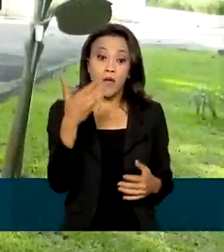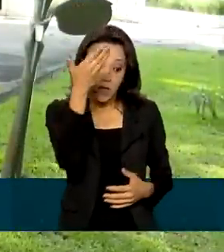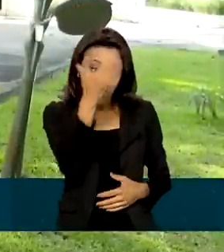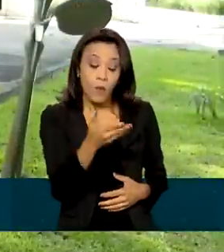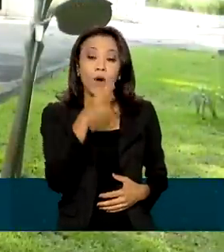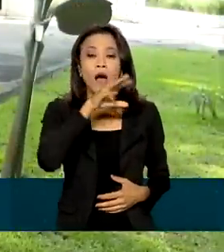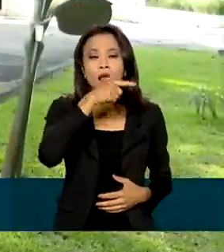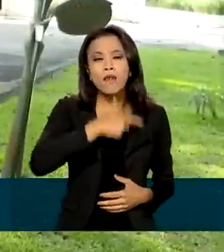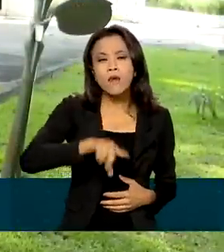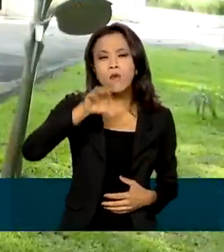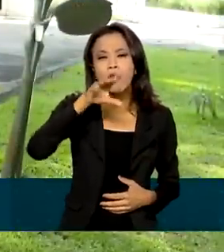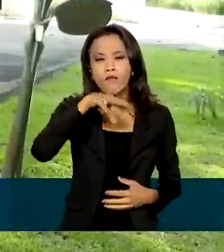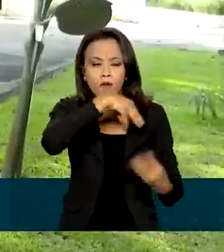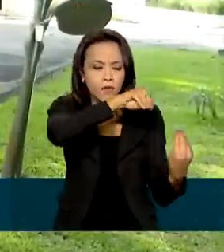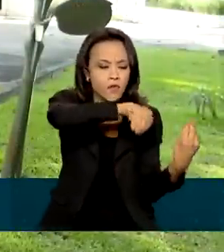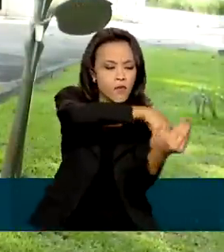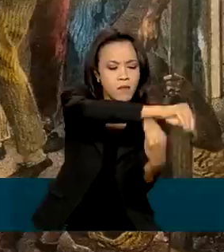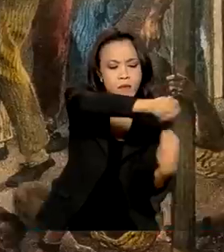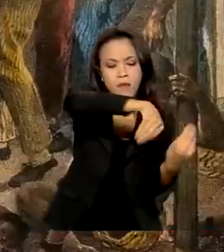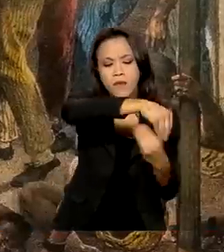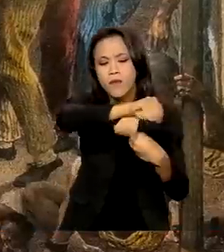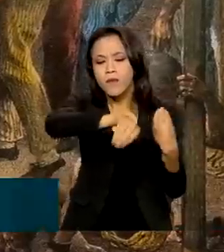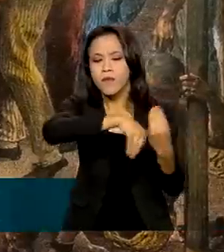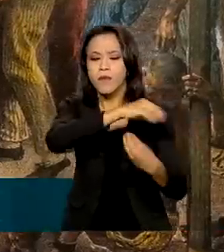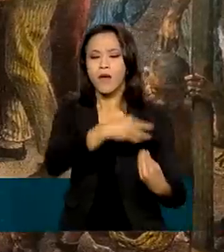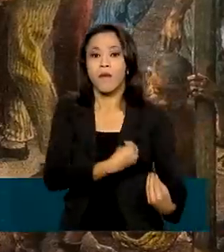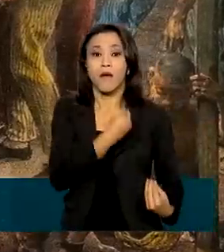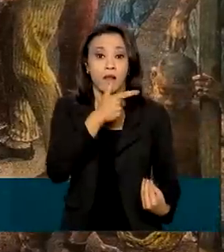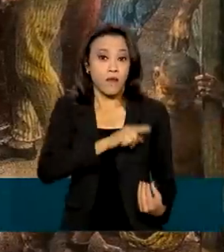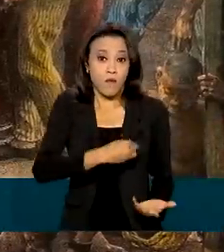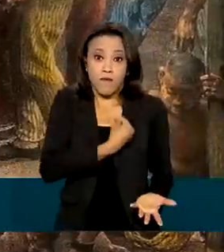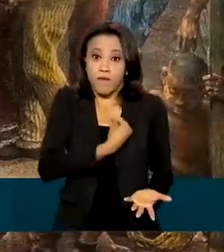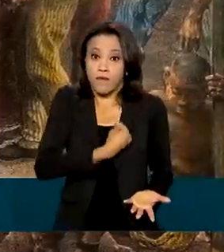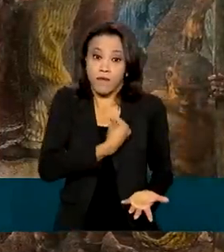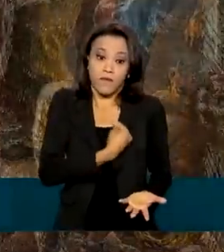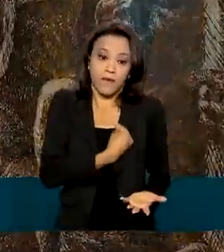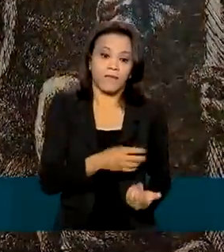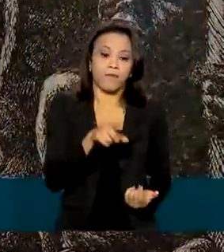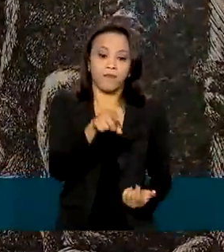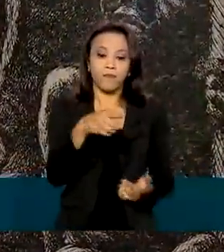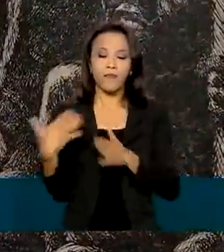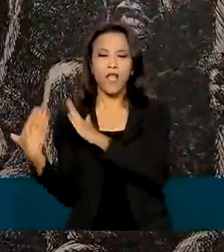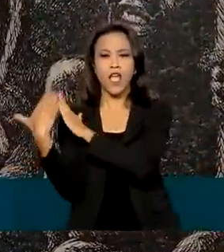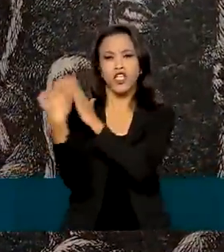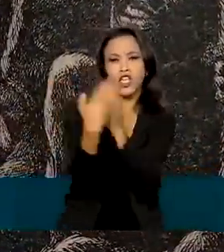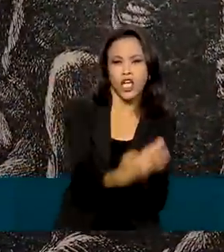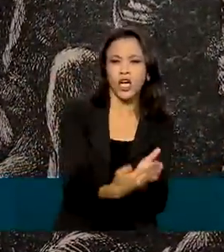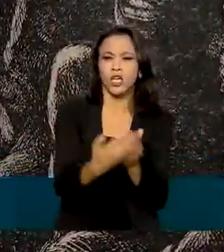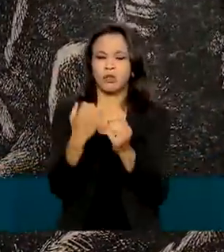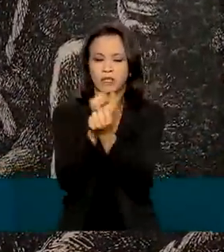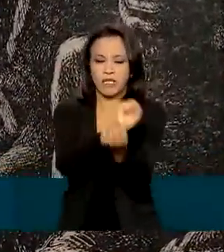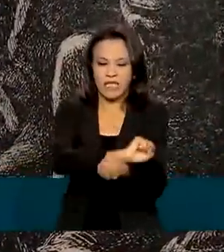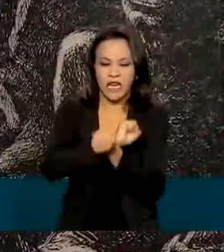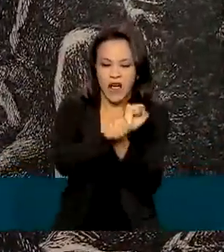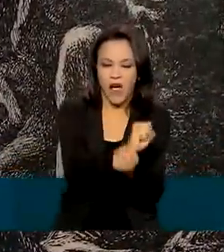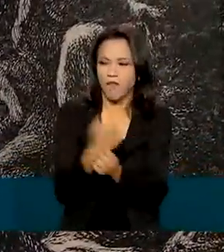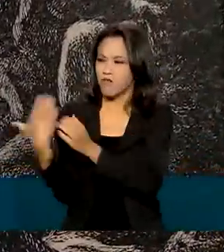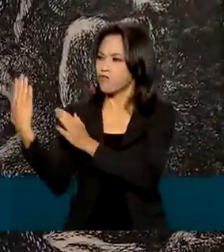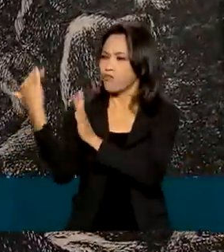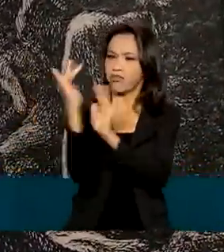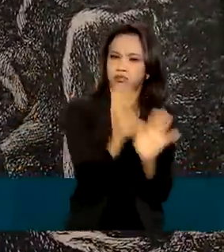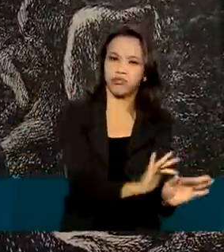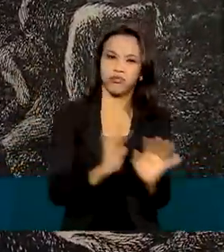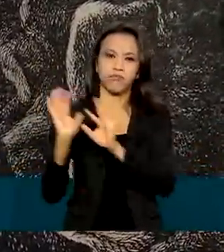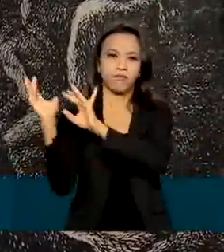Isso é normal, afinal, o idioma é uma língua viva. Com a chegada das levas de africanos escravizados, essa